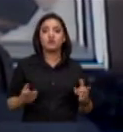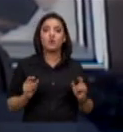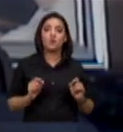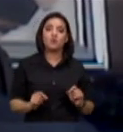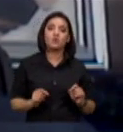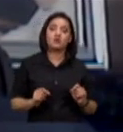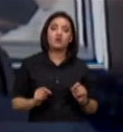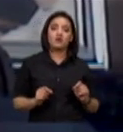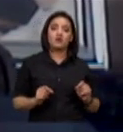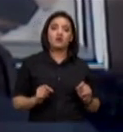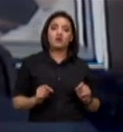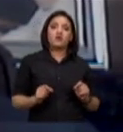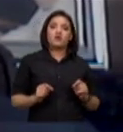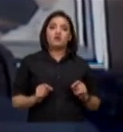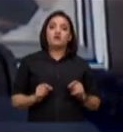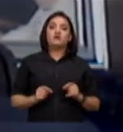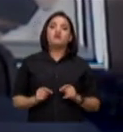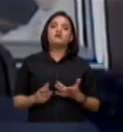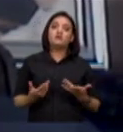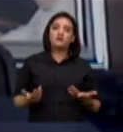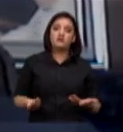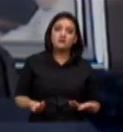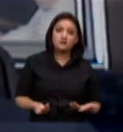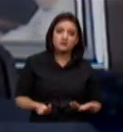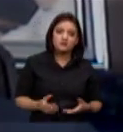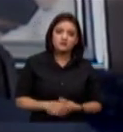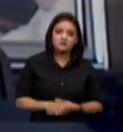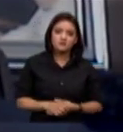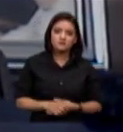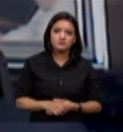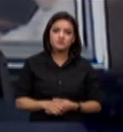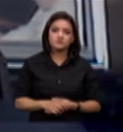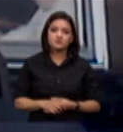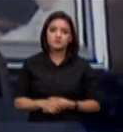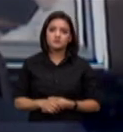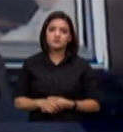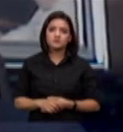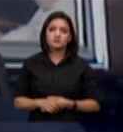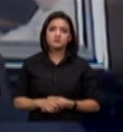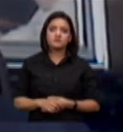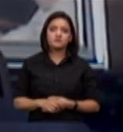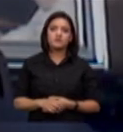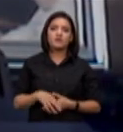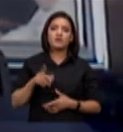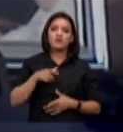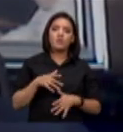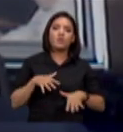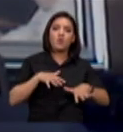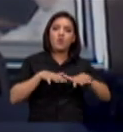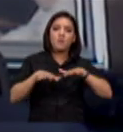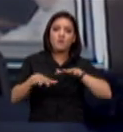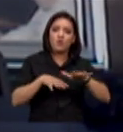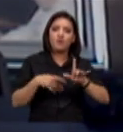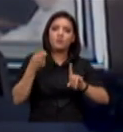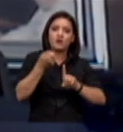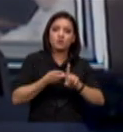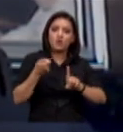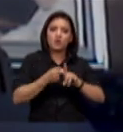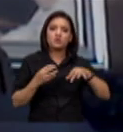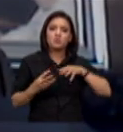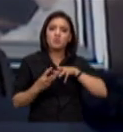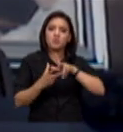particularmente sobre isso, nessa direção. O cooperativismo é um movimento global que tem mais de